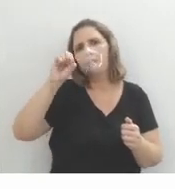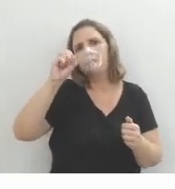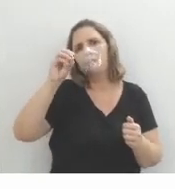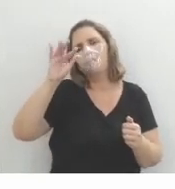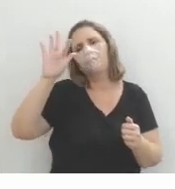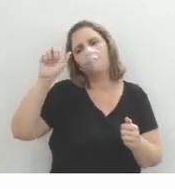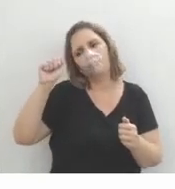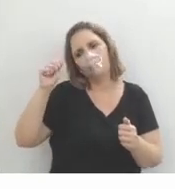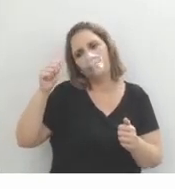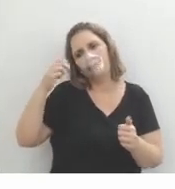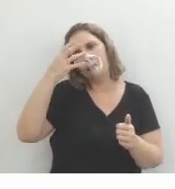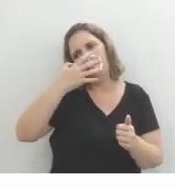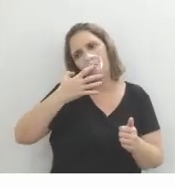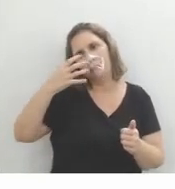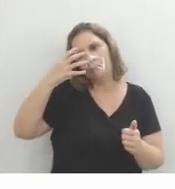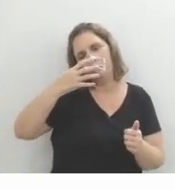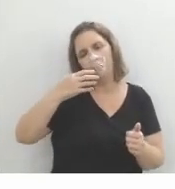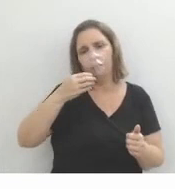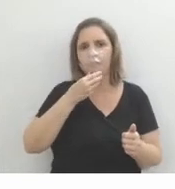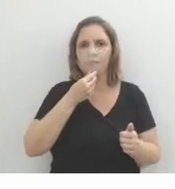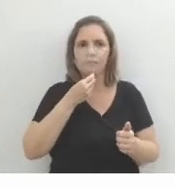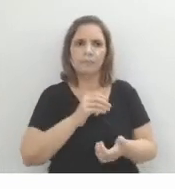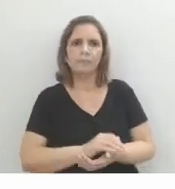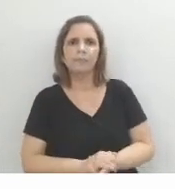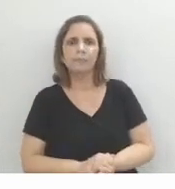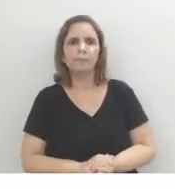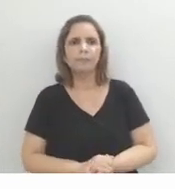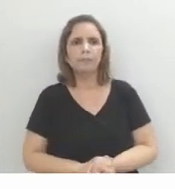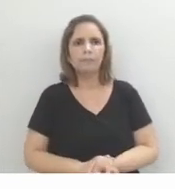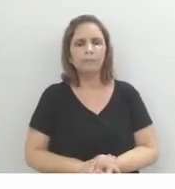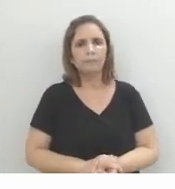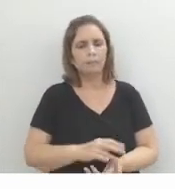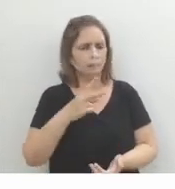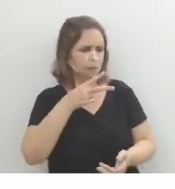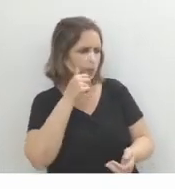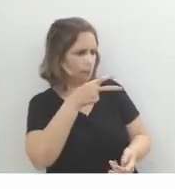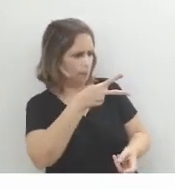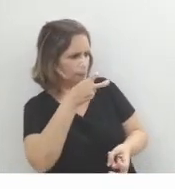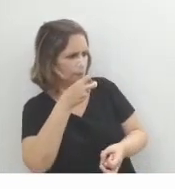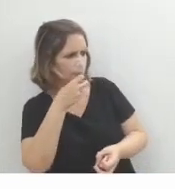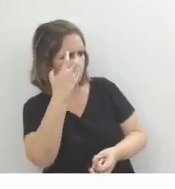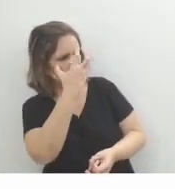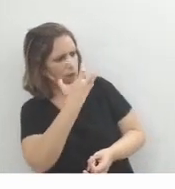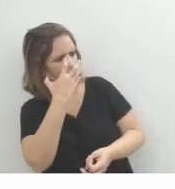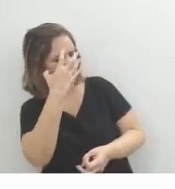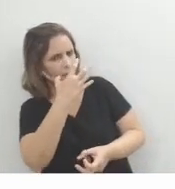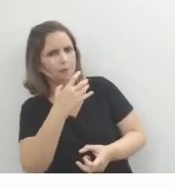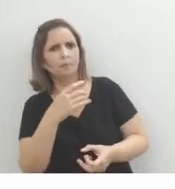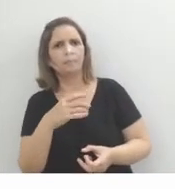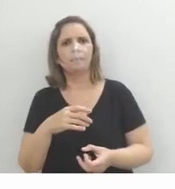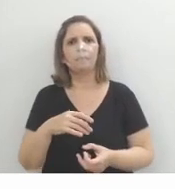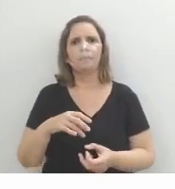só, gente. Ele passa a se interessar por Sofia. Olha lá. Ela logo percebe a paixão que provoca,